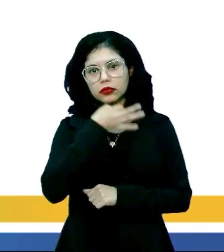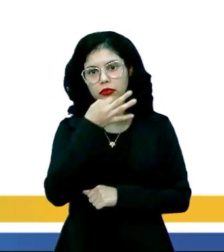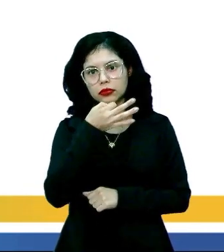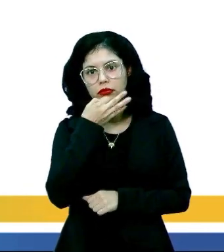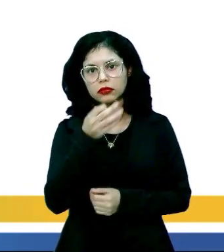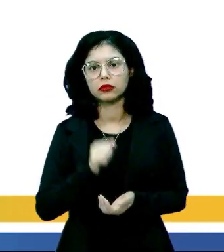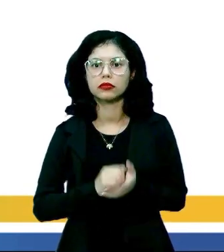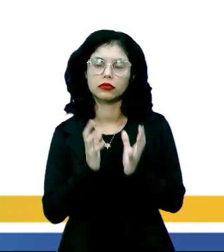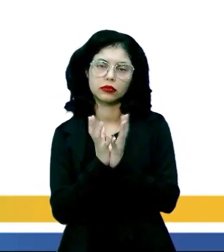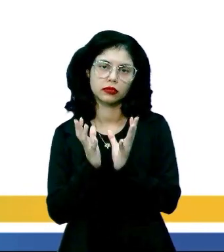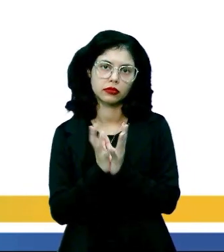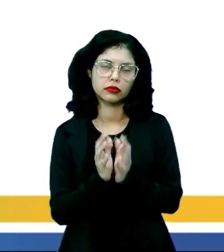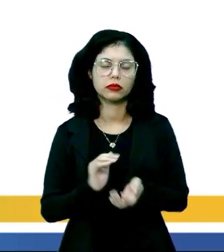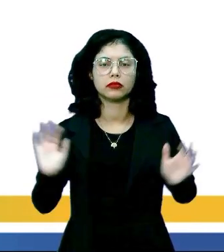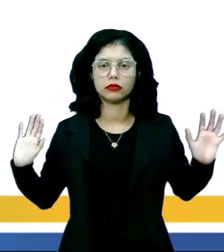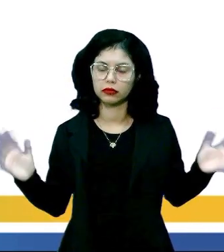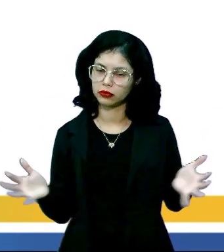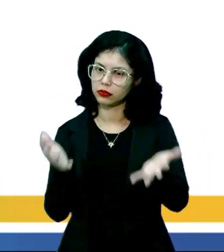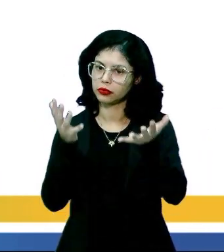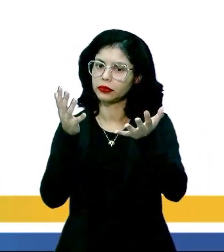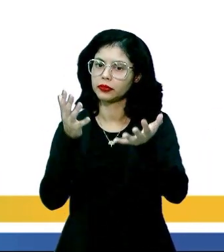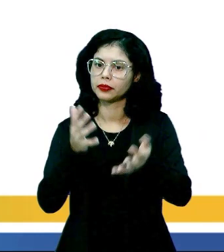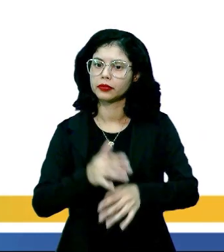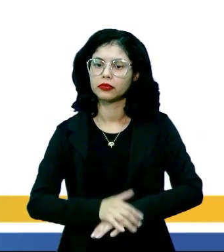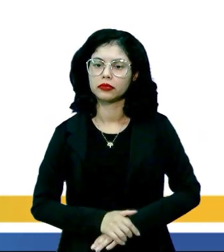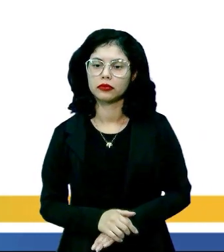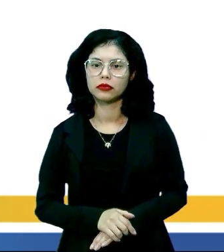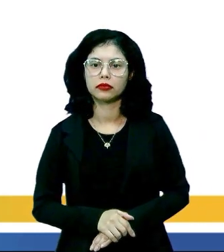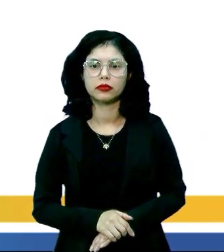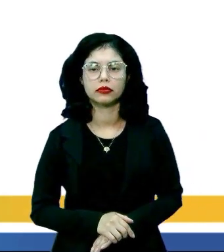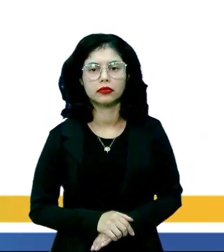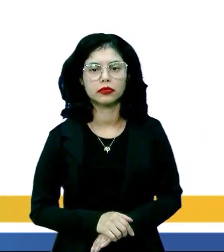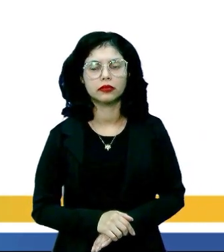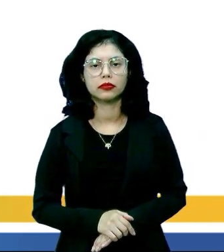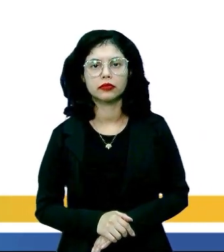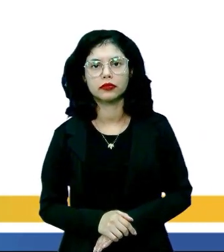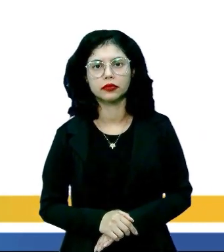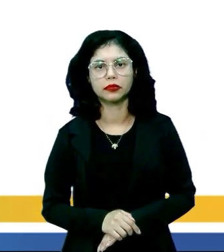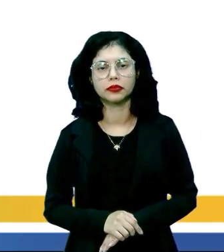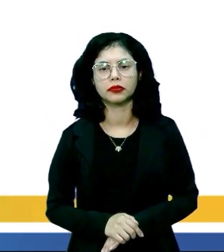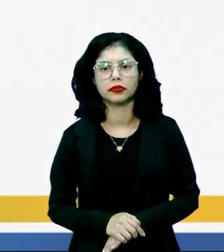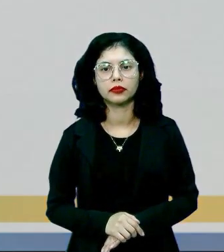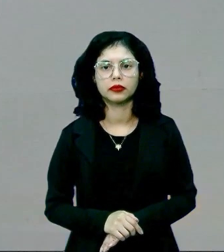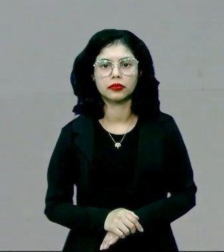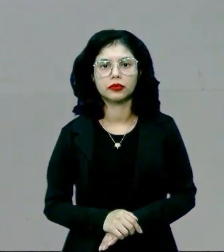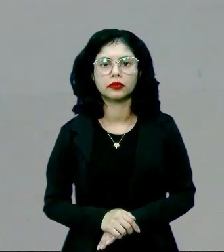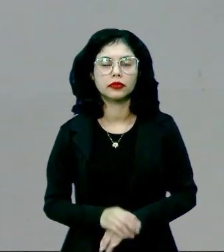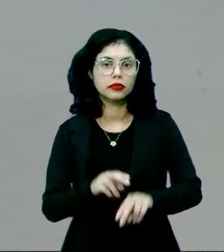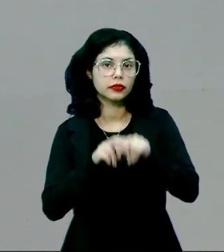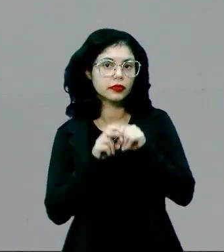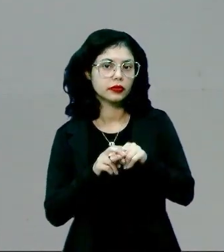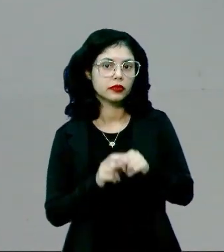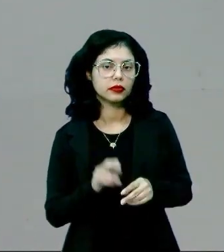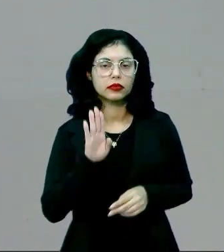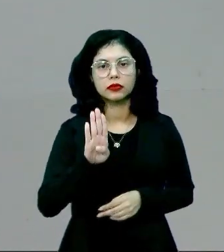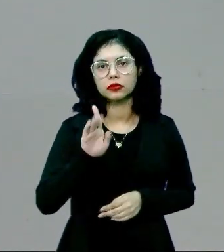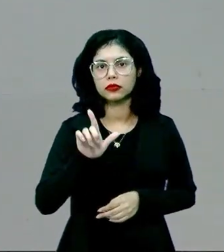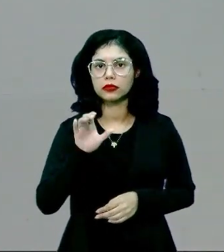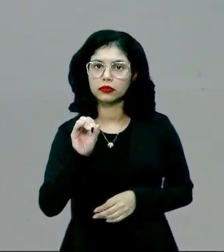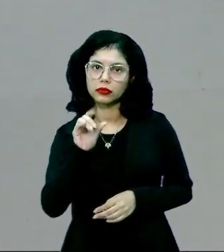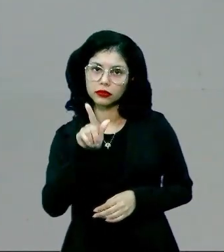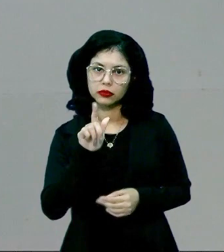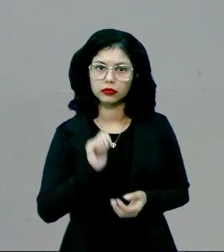e incentivando a troca de opiniões e consolidação de grupos de interesse. Por isso que os blogs,